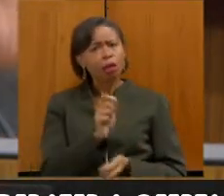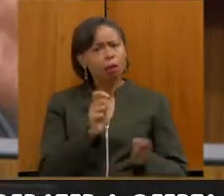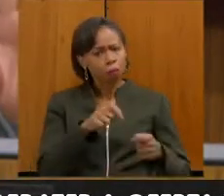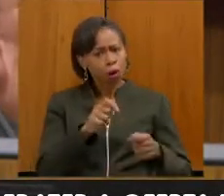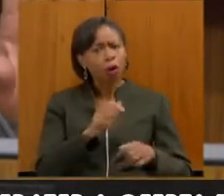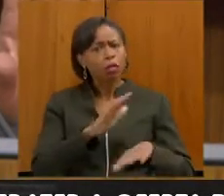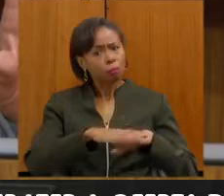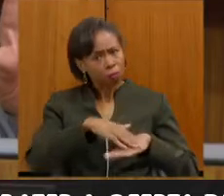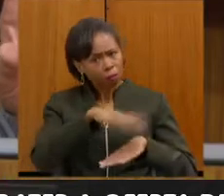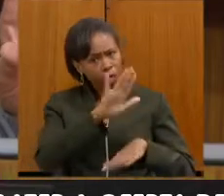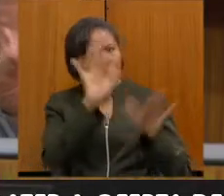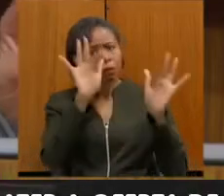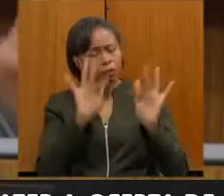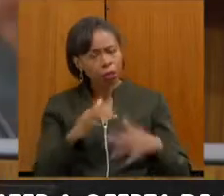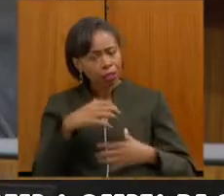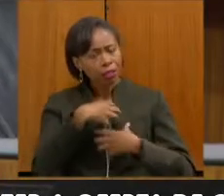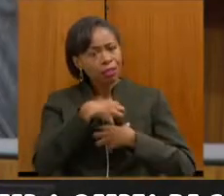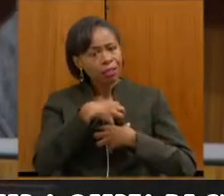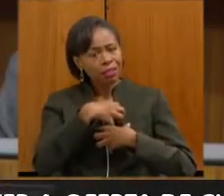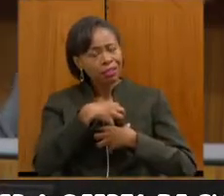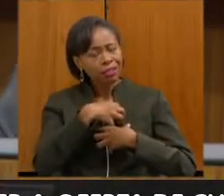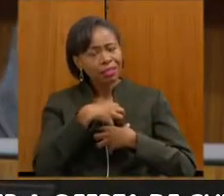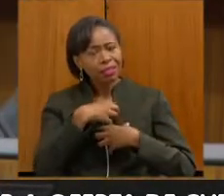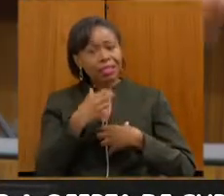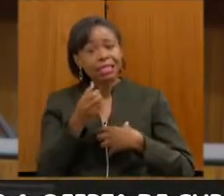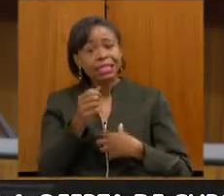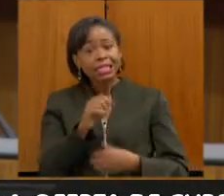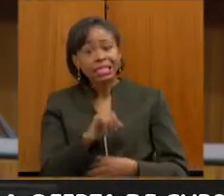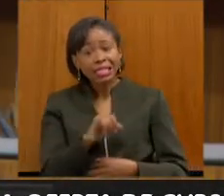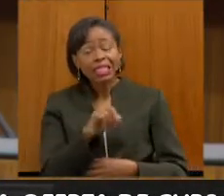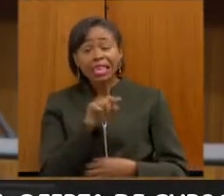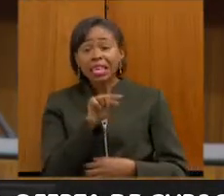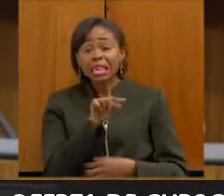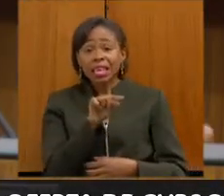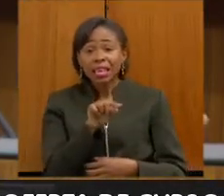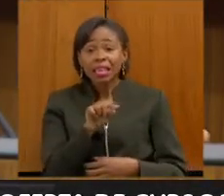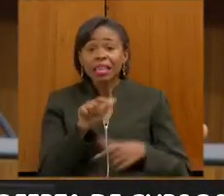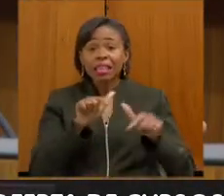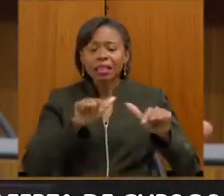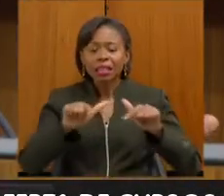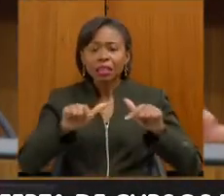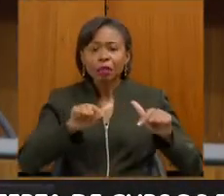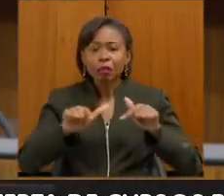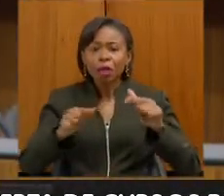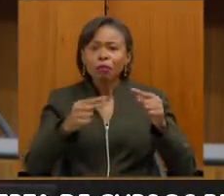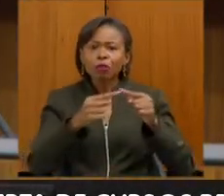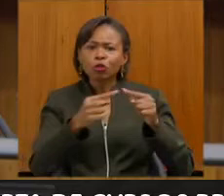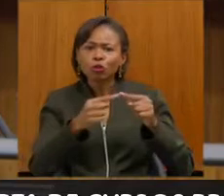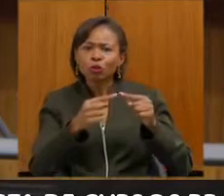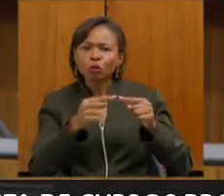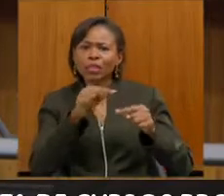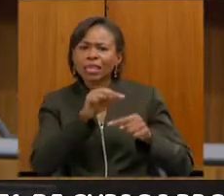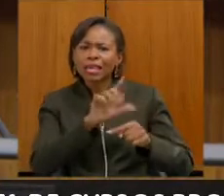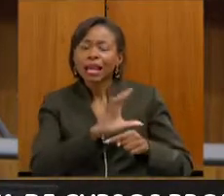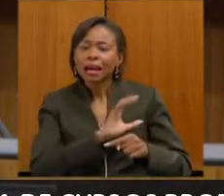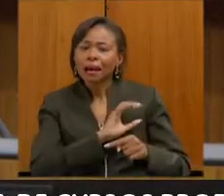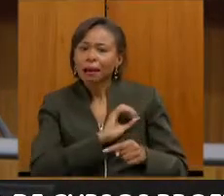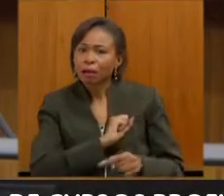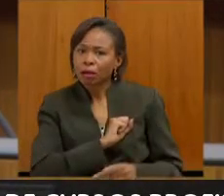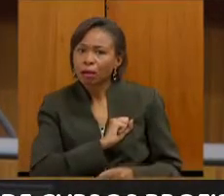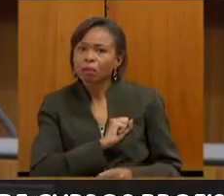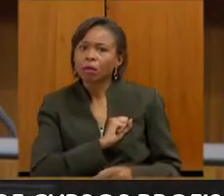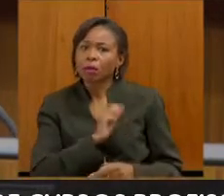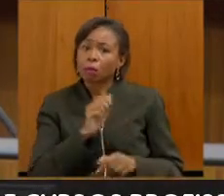ele já está feliz, mas se ele estivesse naquilo que ele faz com amor e com dedicação, ele poderia estar melhor.